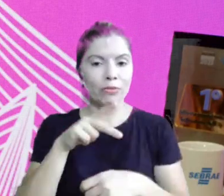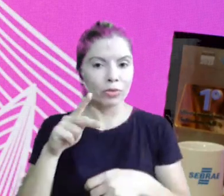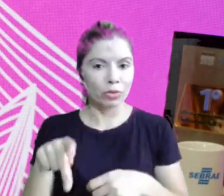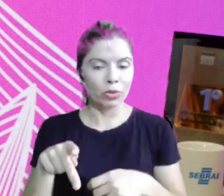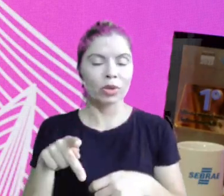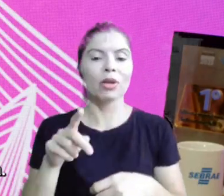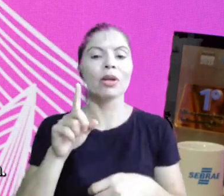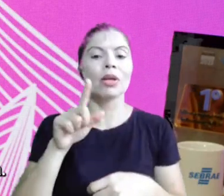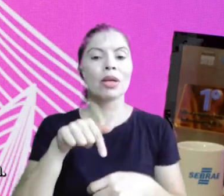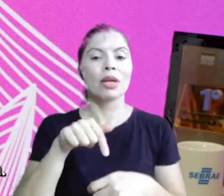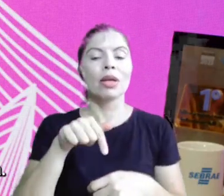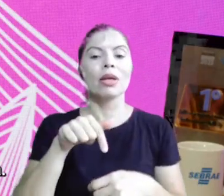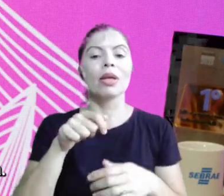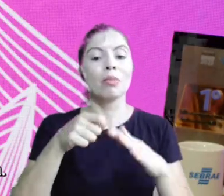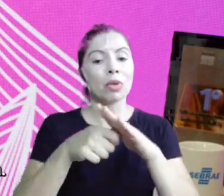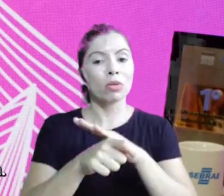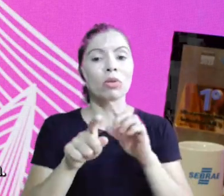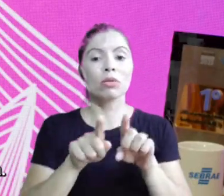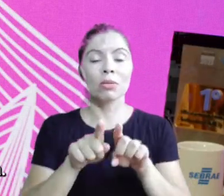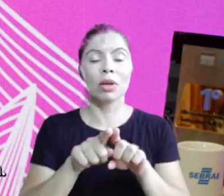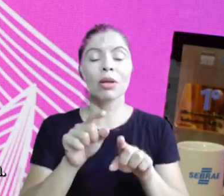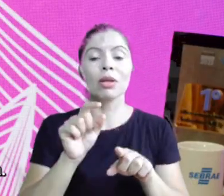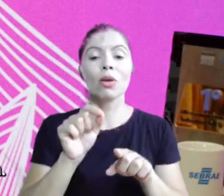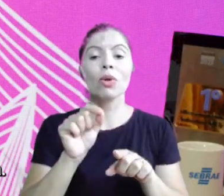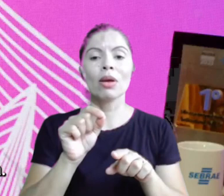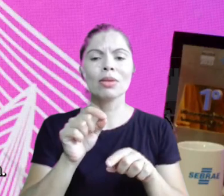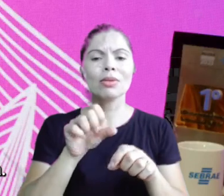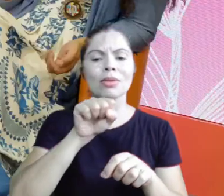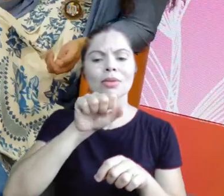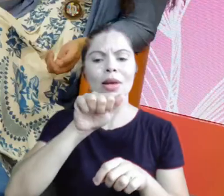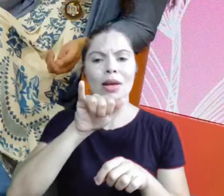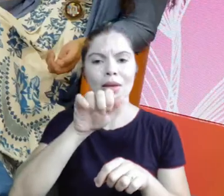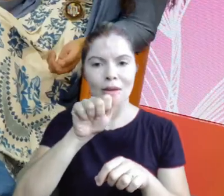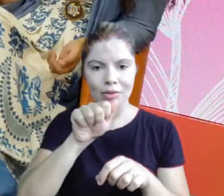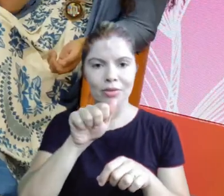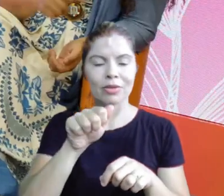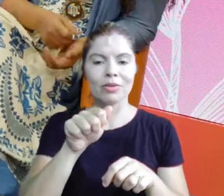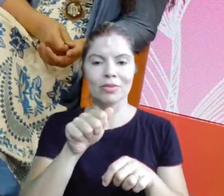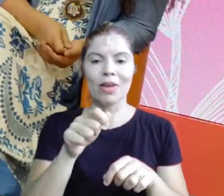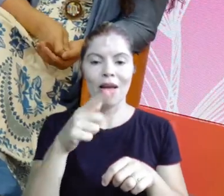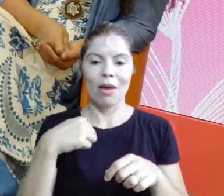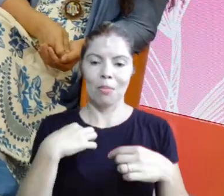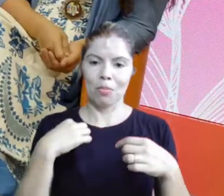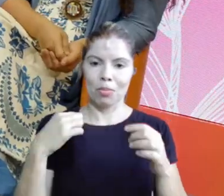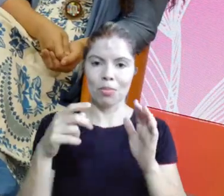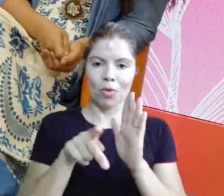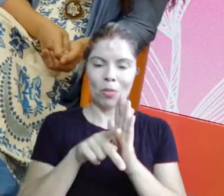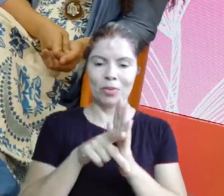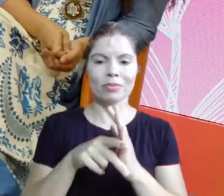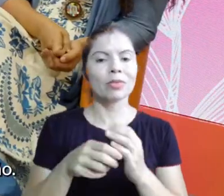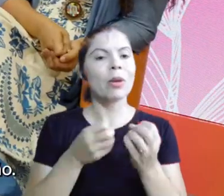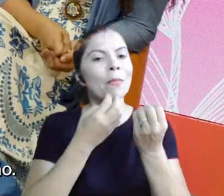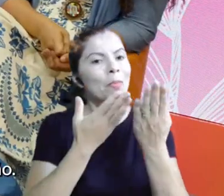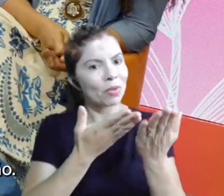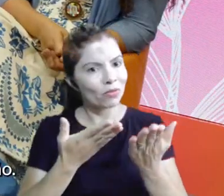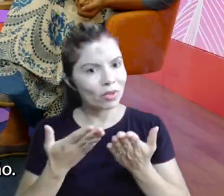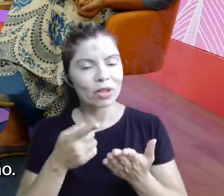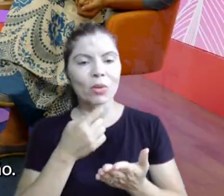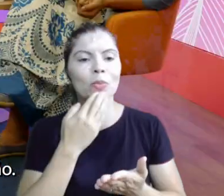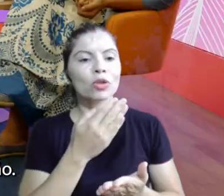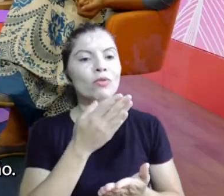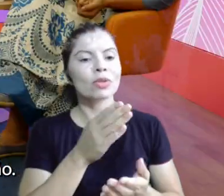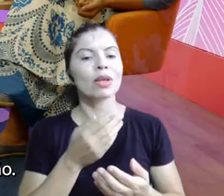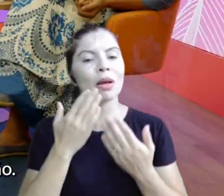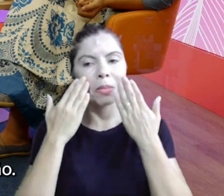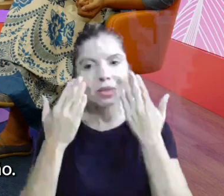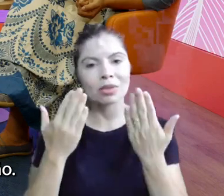professora e empreendedora da vestida de saia. Lília, seja muito bem-vinda ao estúdio do Sebrae. Eu vou pedir para você